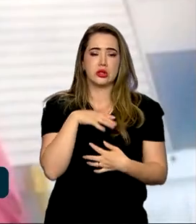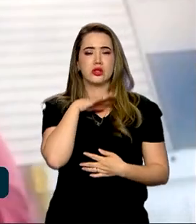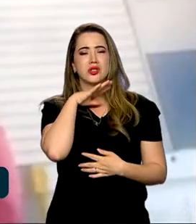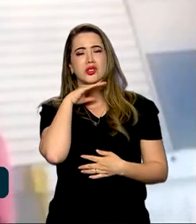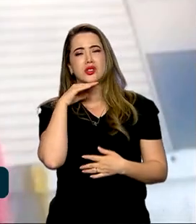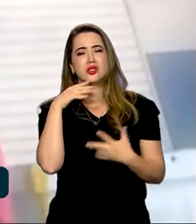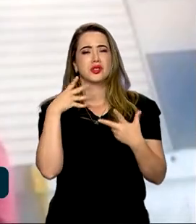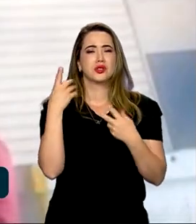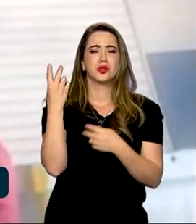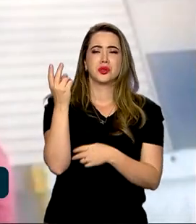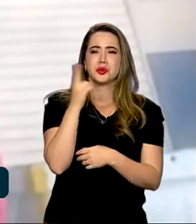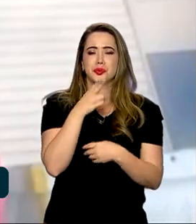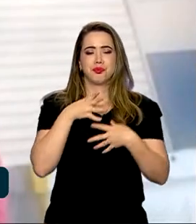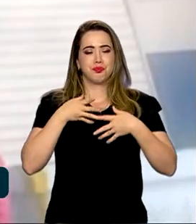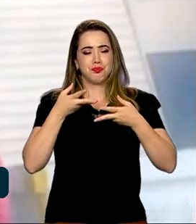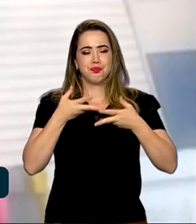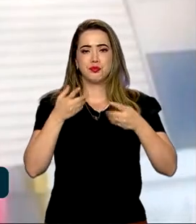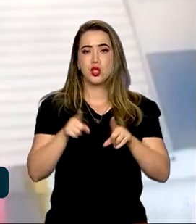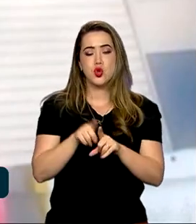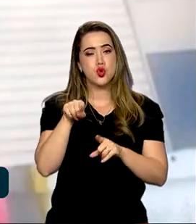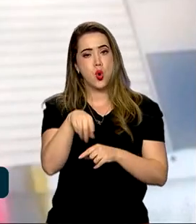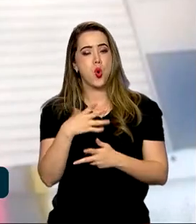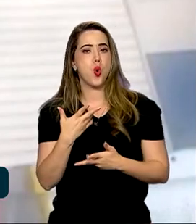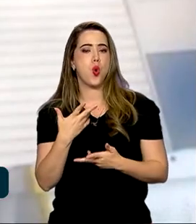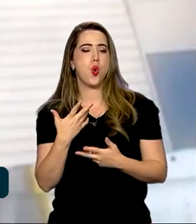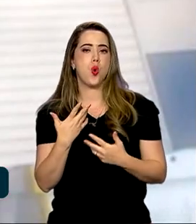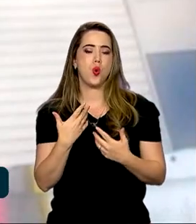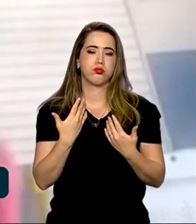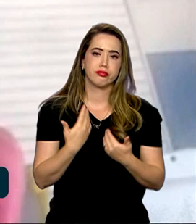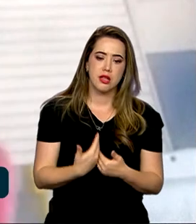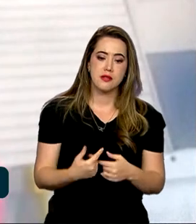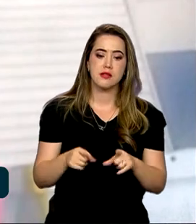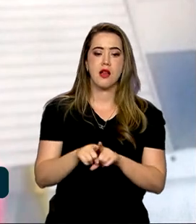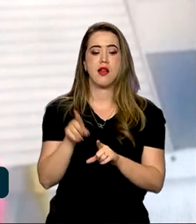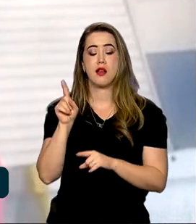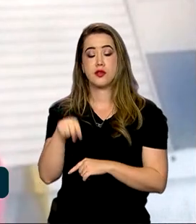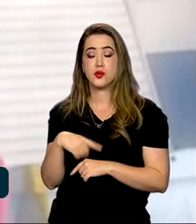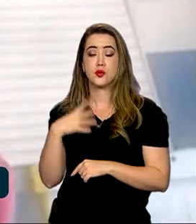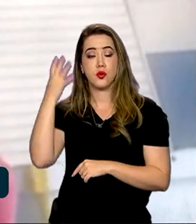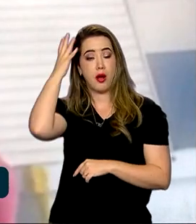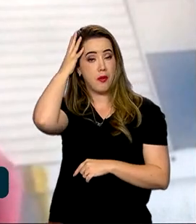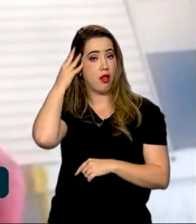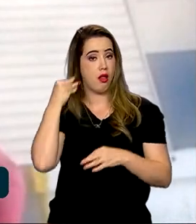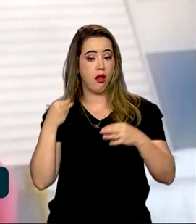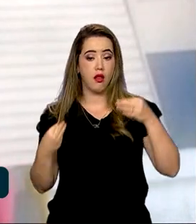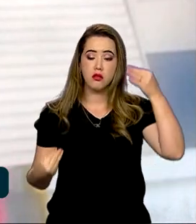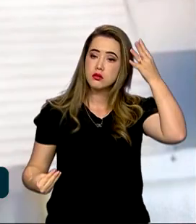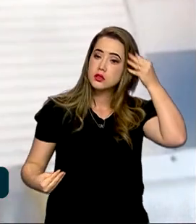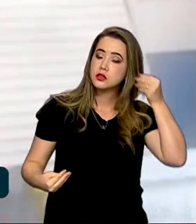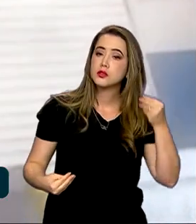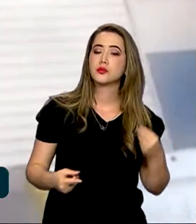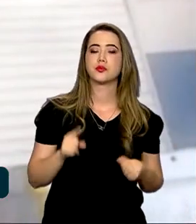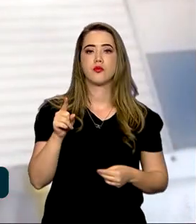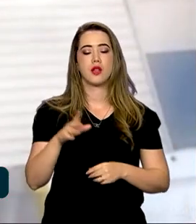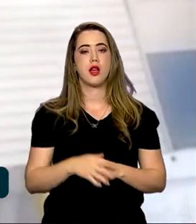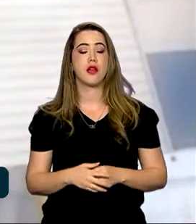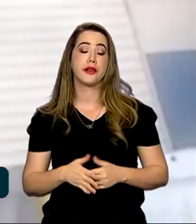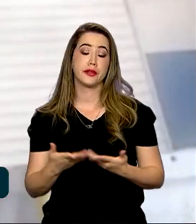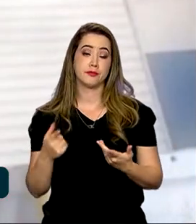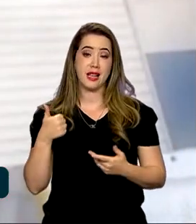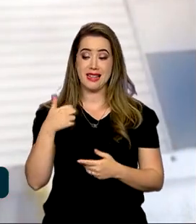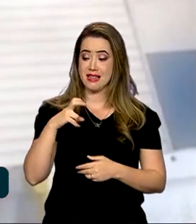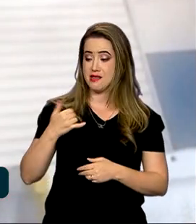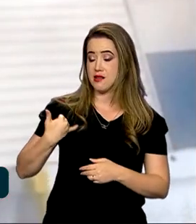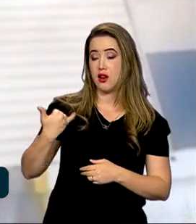Aos 14 anos, Beatriz descobriu que tinha leucemia. Na festa de 15 anos, em pleno tratamento